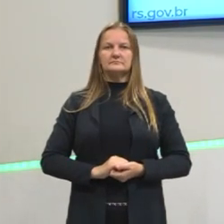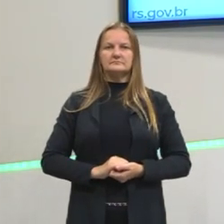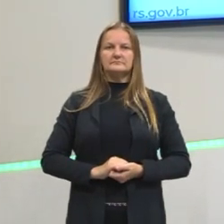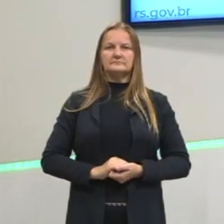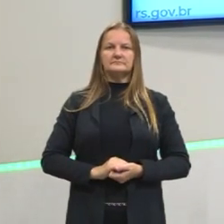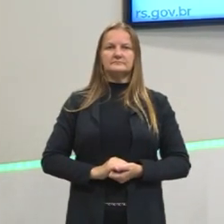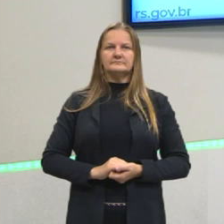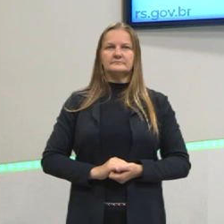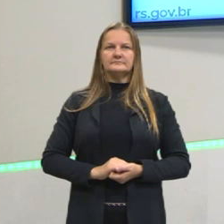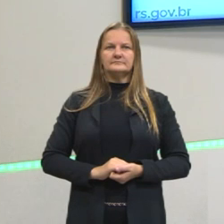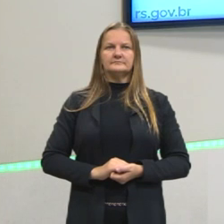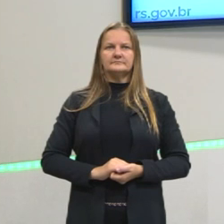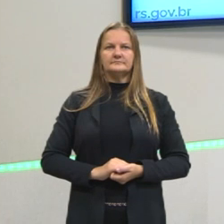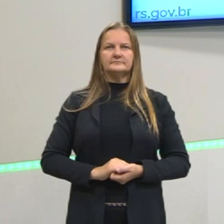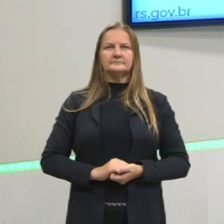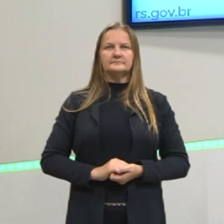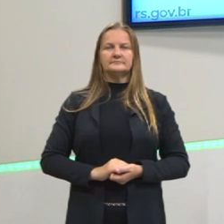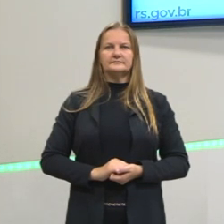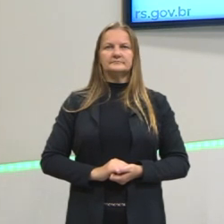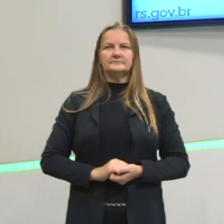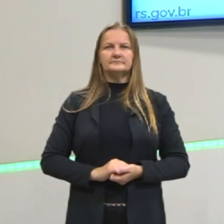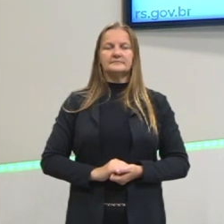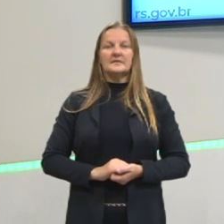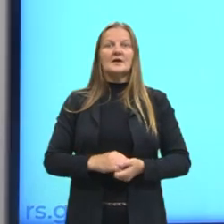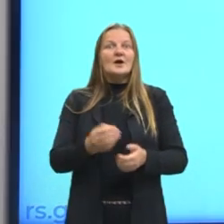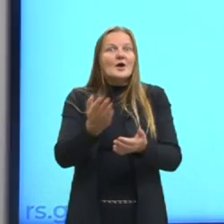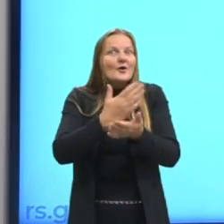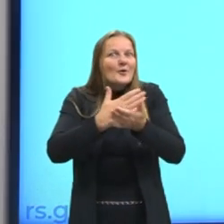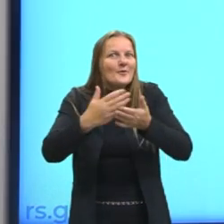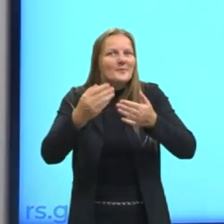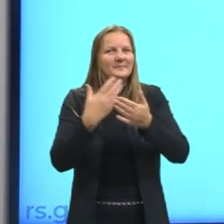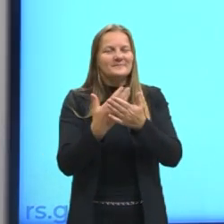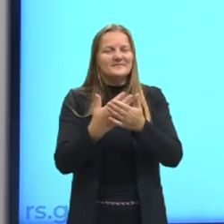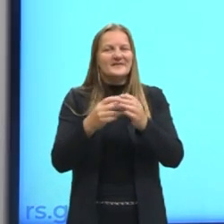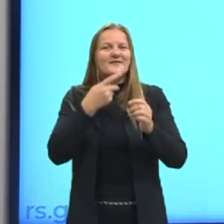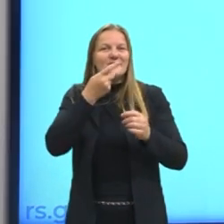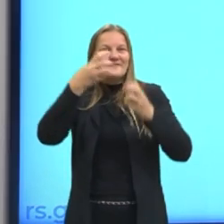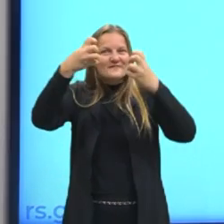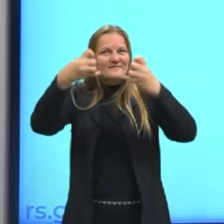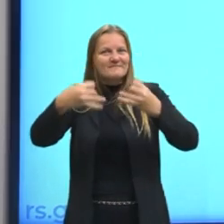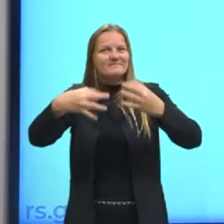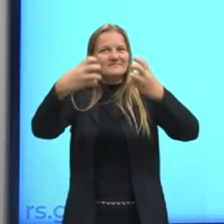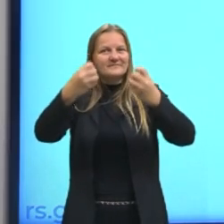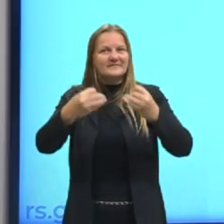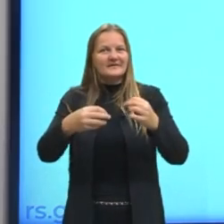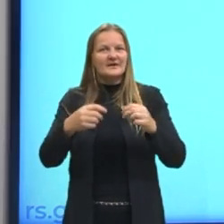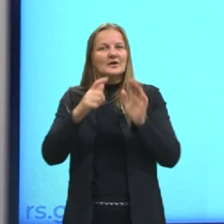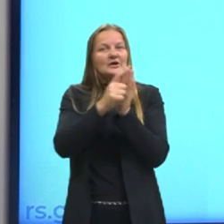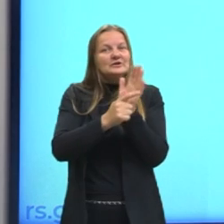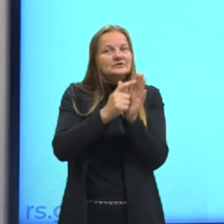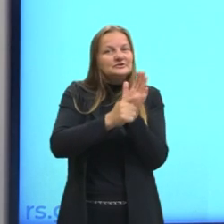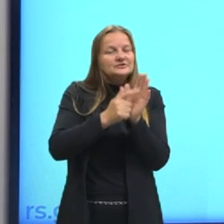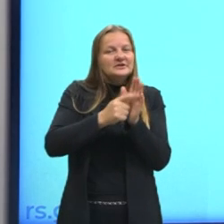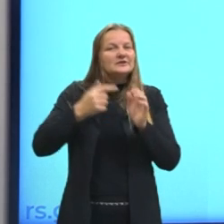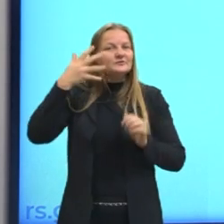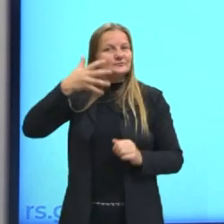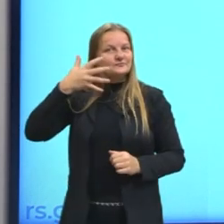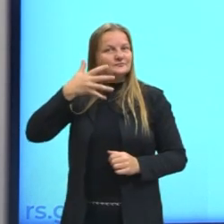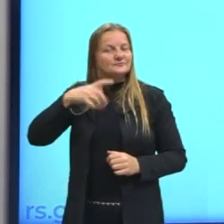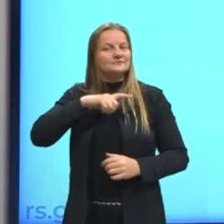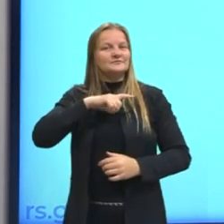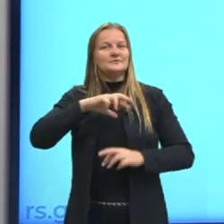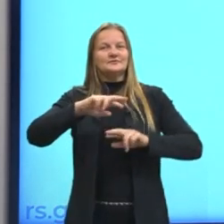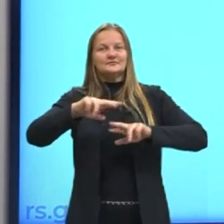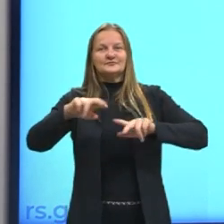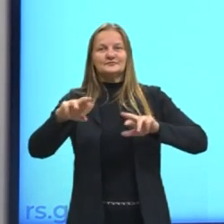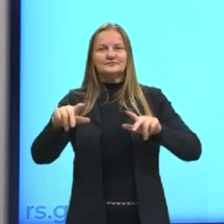Bom, eu falei para vocês lá no início da nossa aula que quando a gente falava em gêneros do discurso, a gente